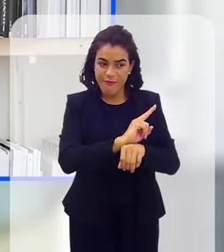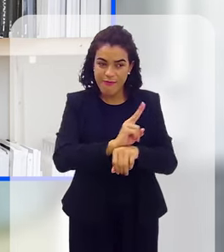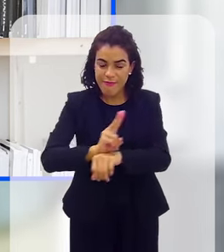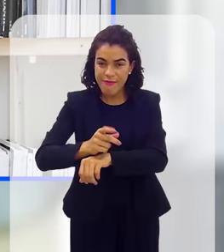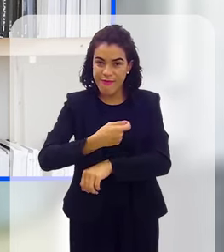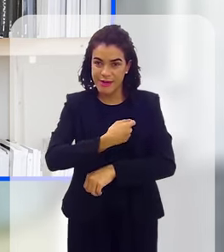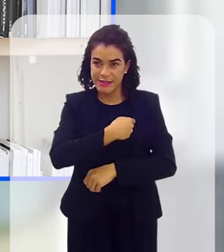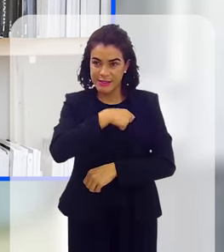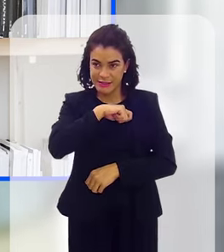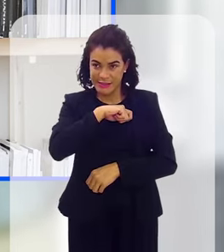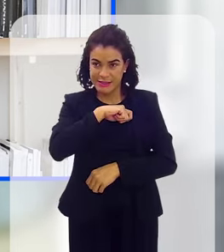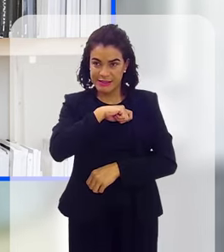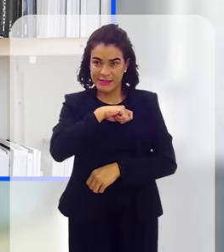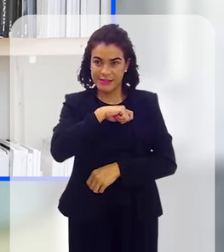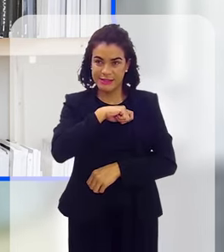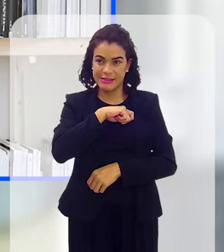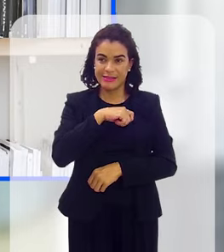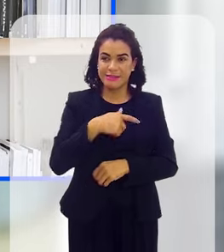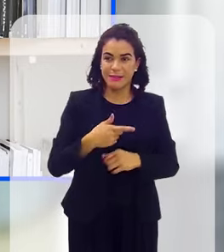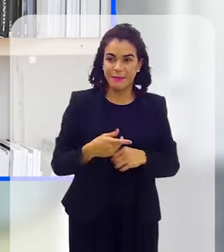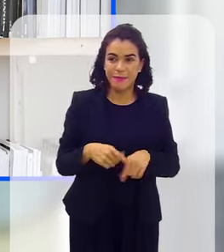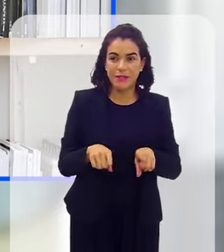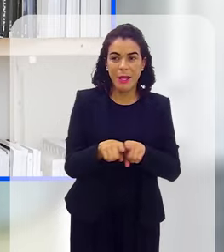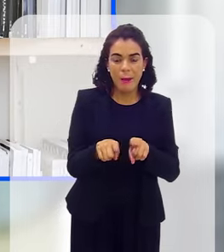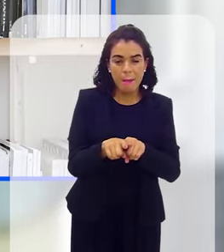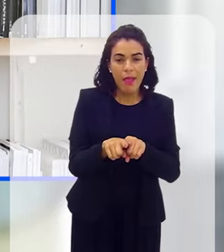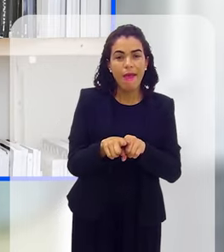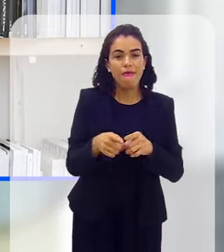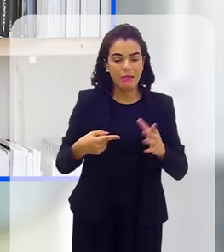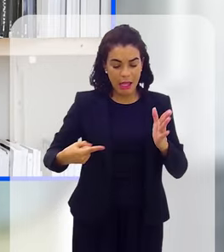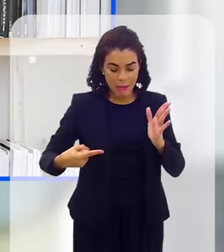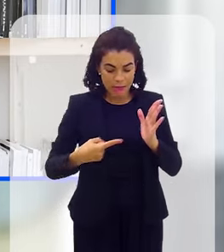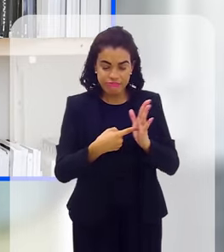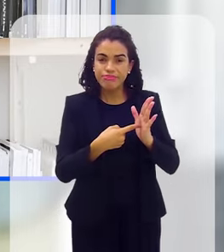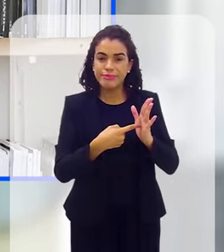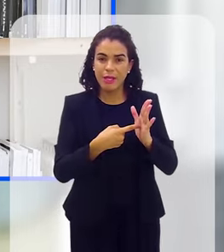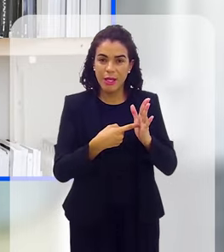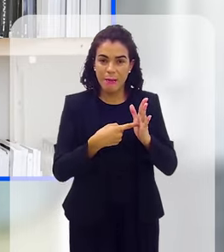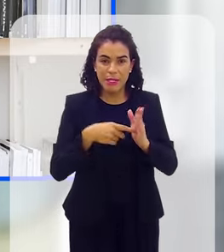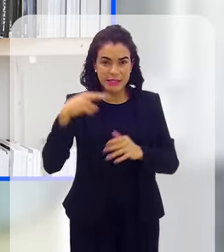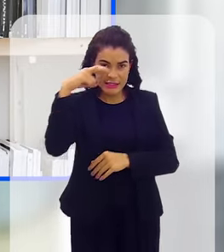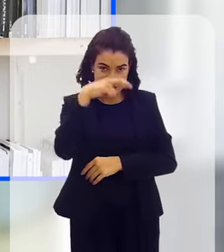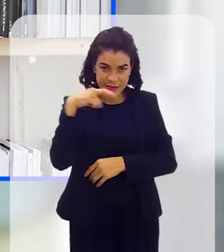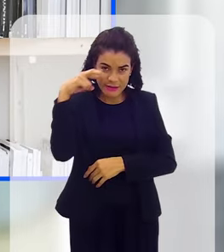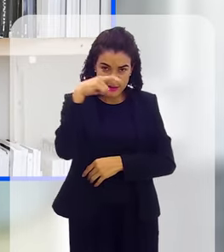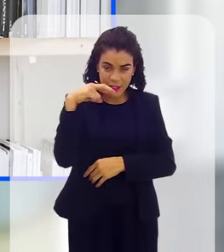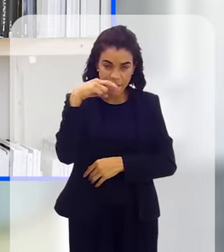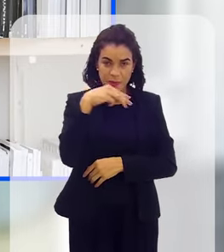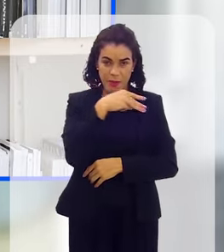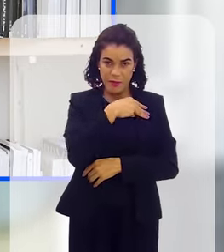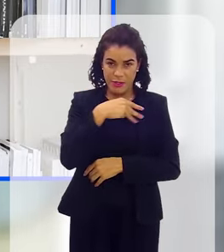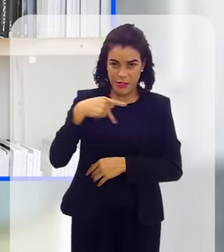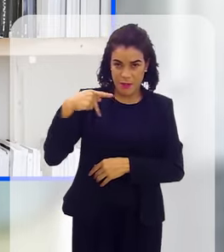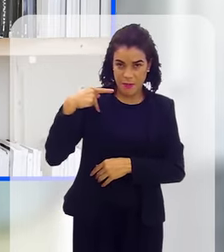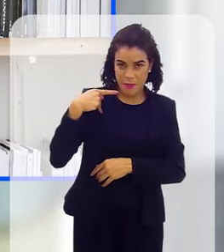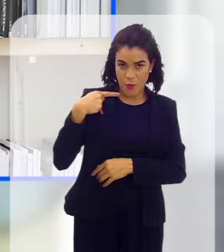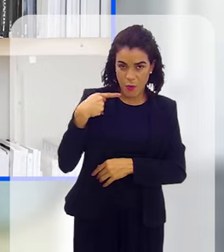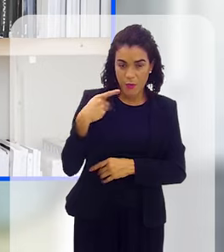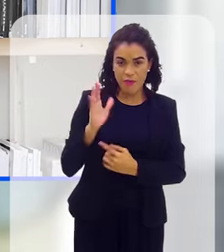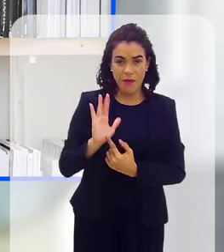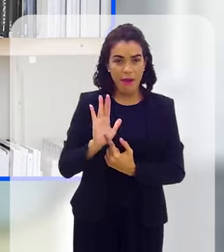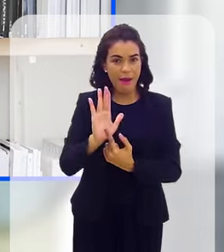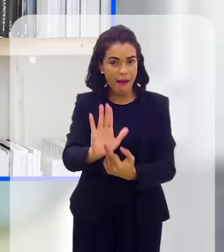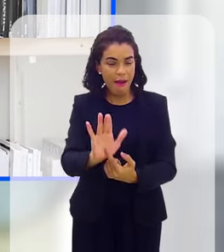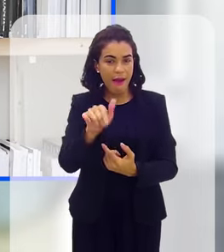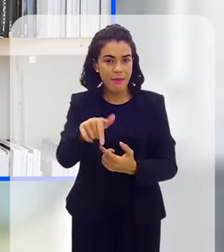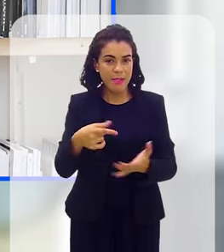o Ministério do Trabalho, que aí vai gerar uma denúncia para ser apurada pelo Ministério Público, é ele que vai apresentar a